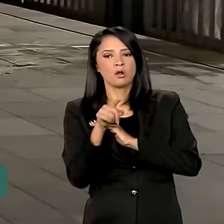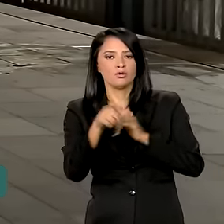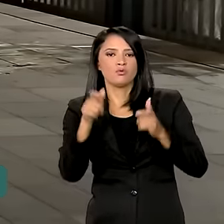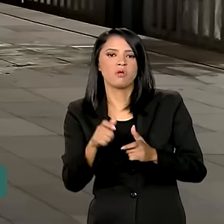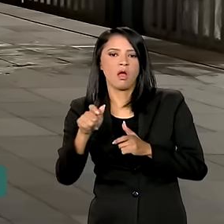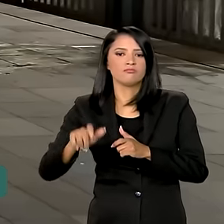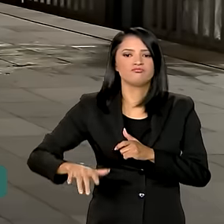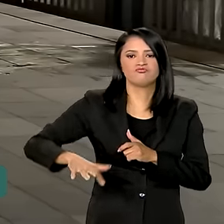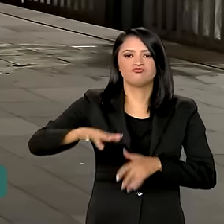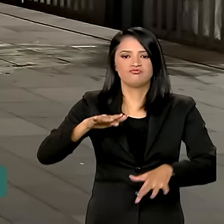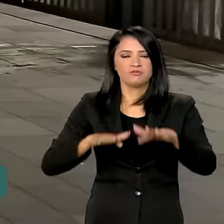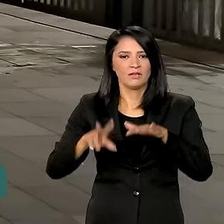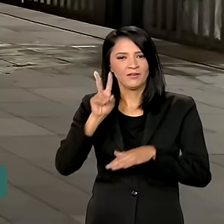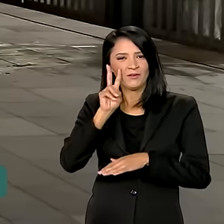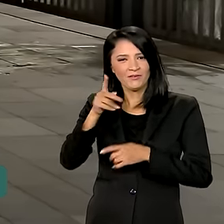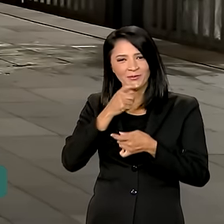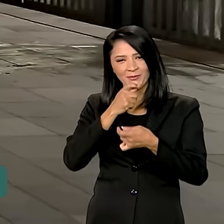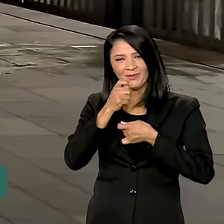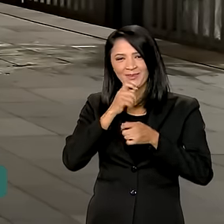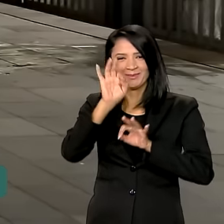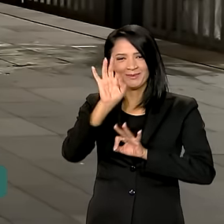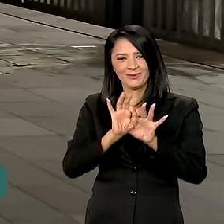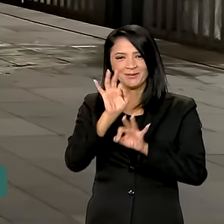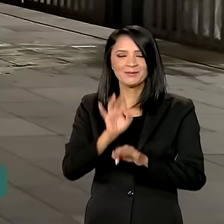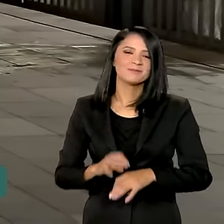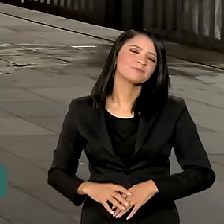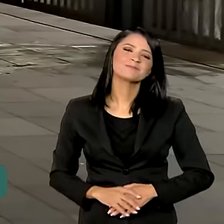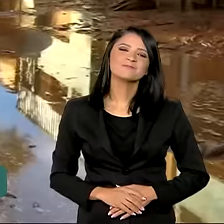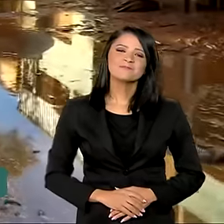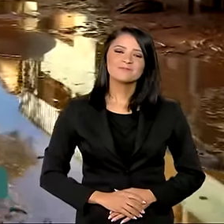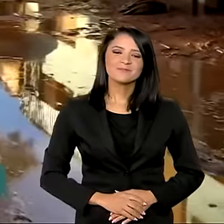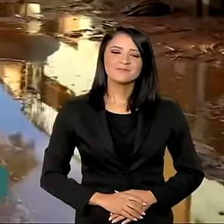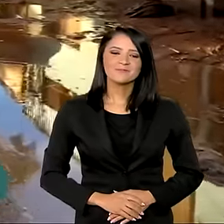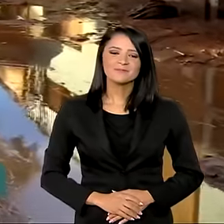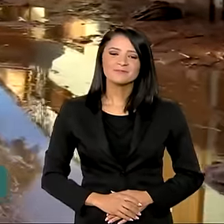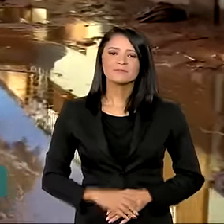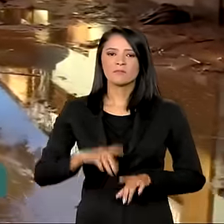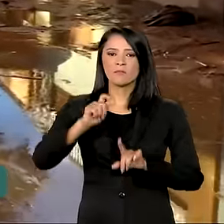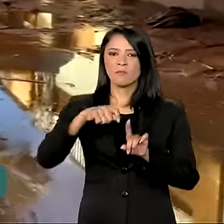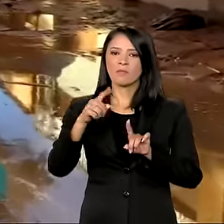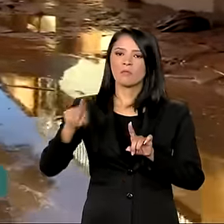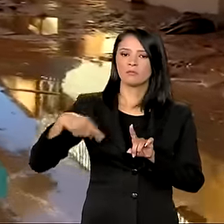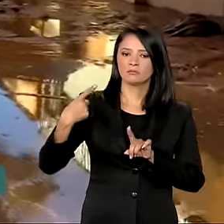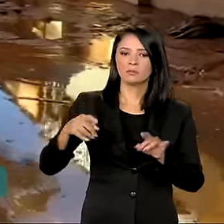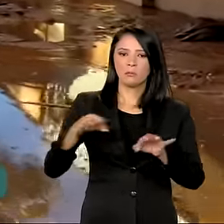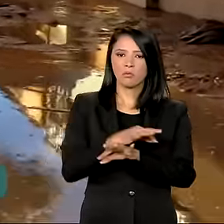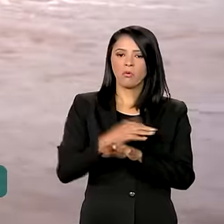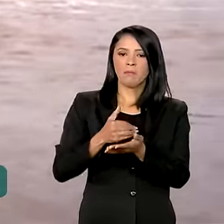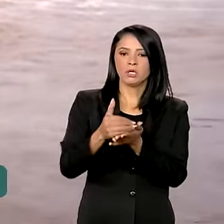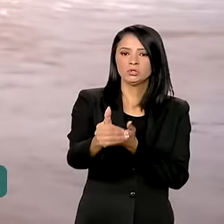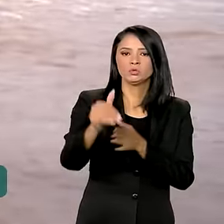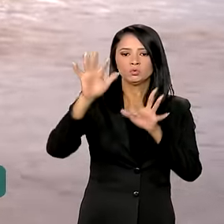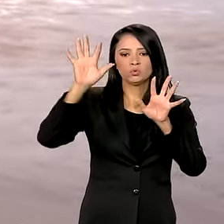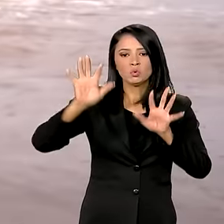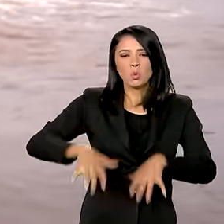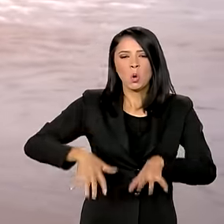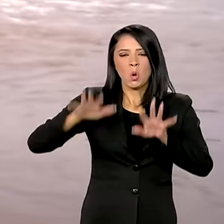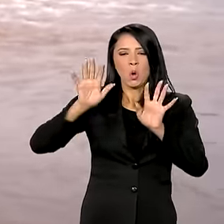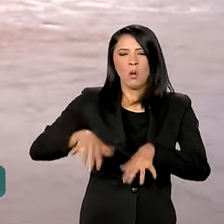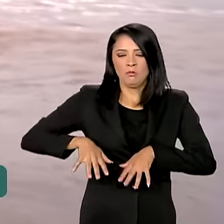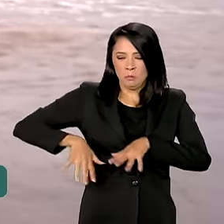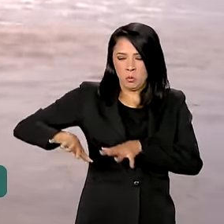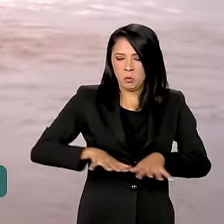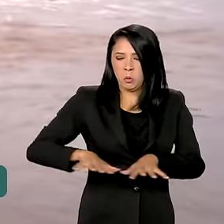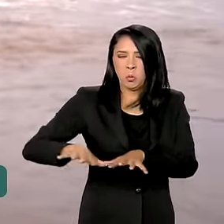alagáveis. Vamos ver na reportagem que nós preparamos. Um mês após o início das chuvas que devastaram cidades